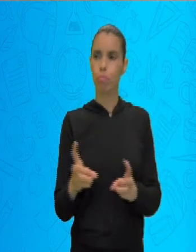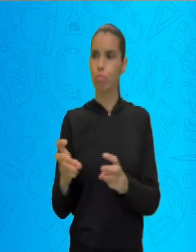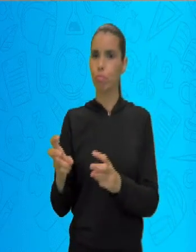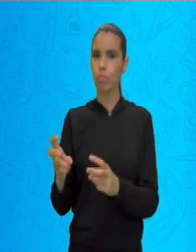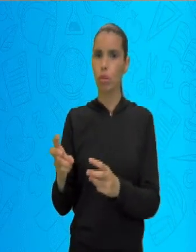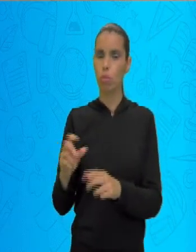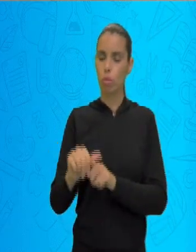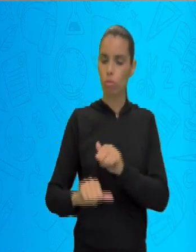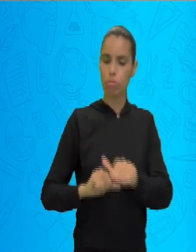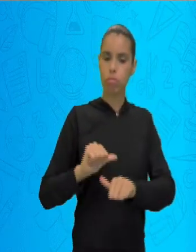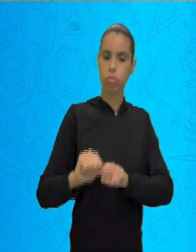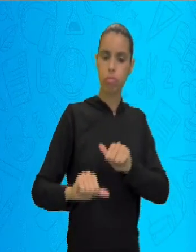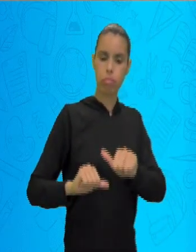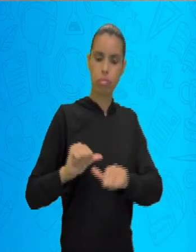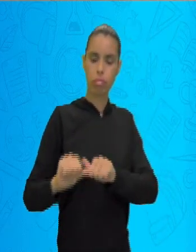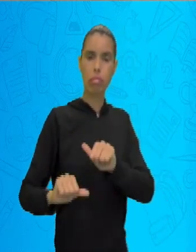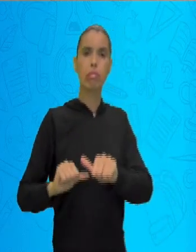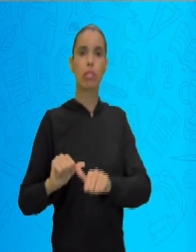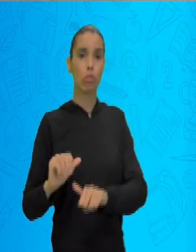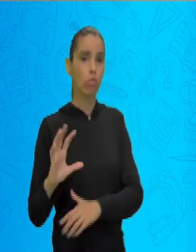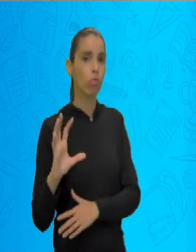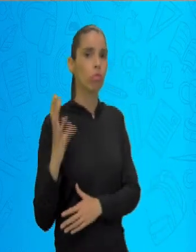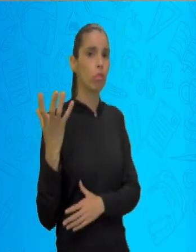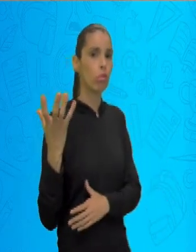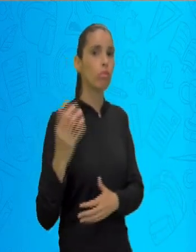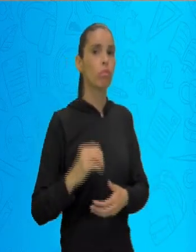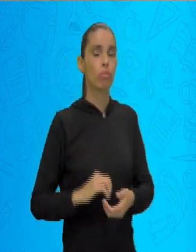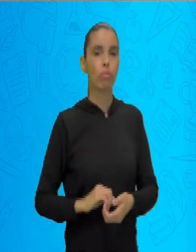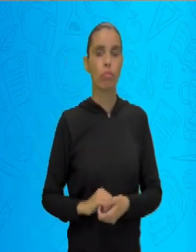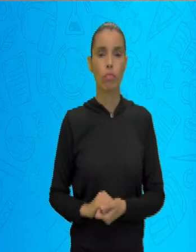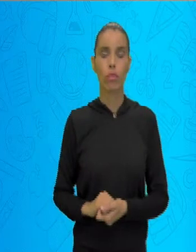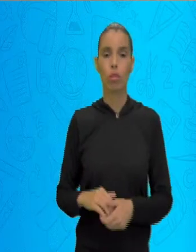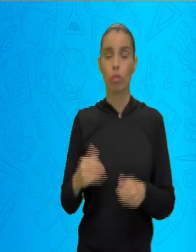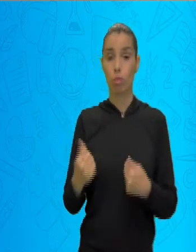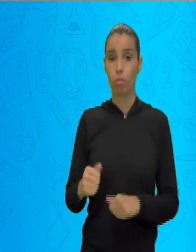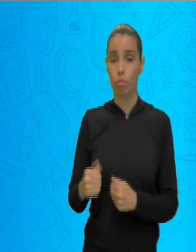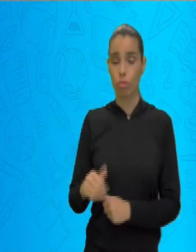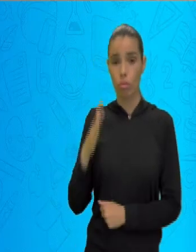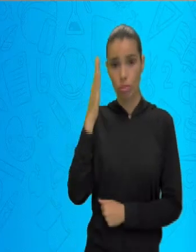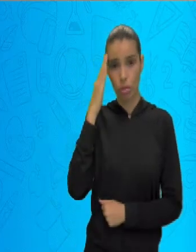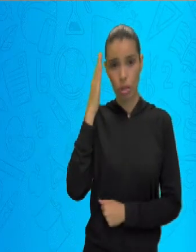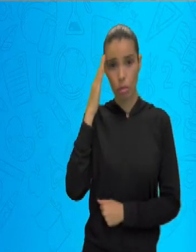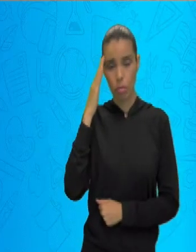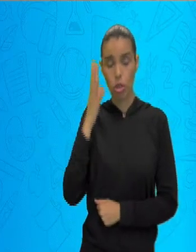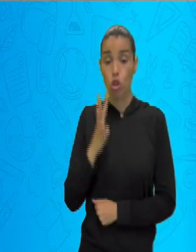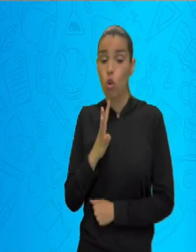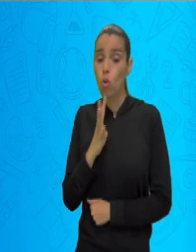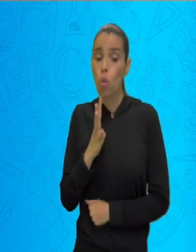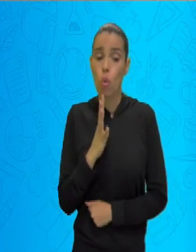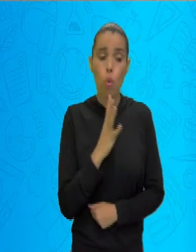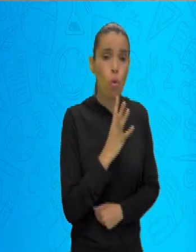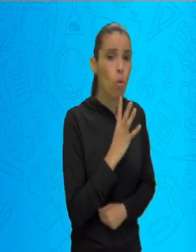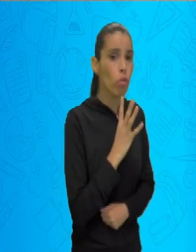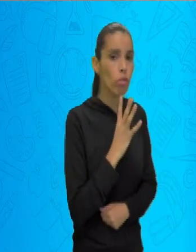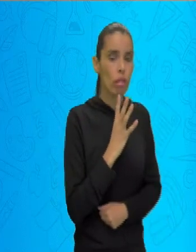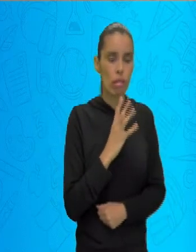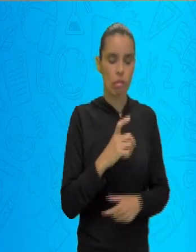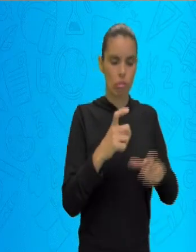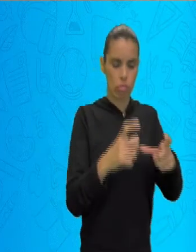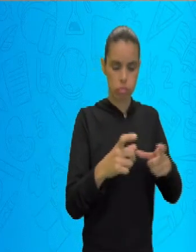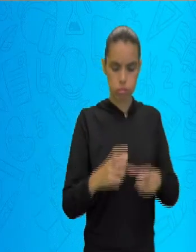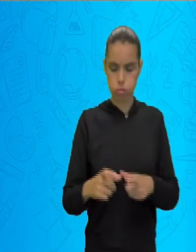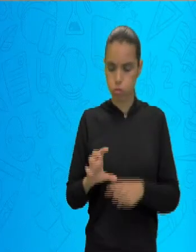Então, nós temos que saber reconhecer os nossos mapas e estar sempre